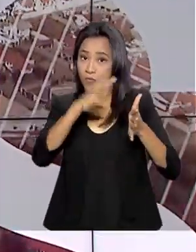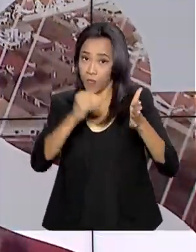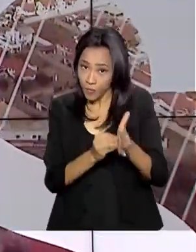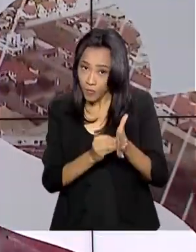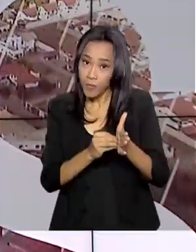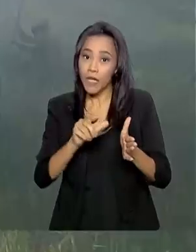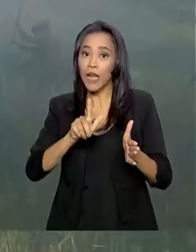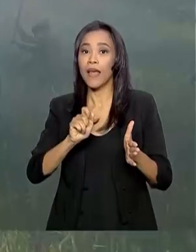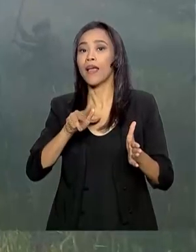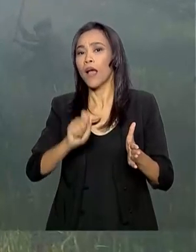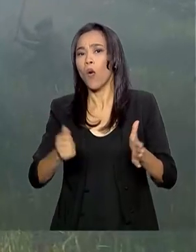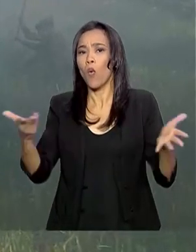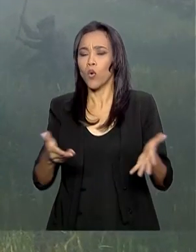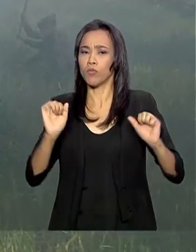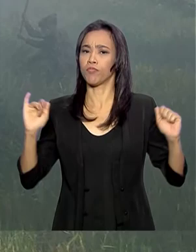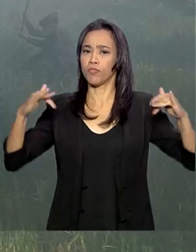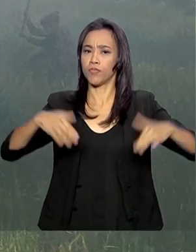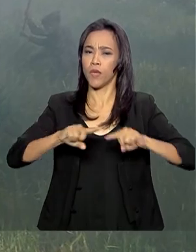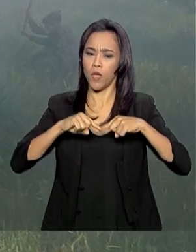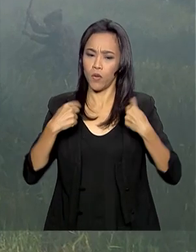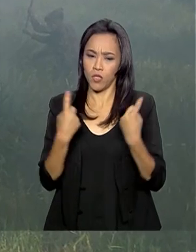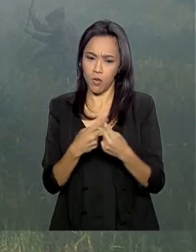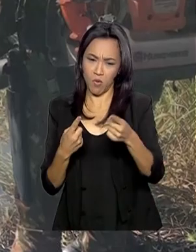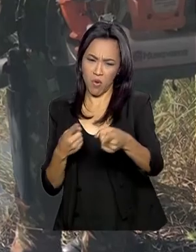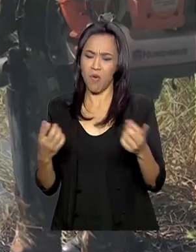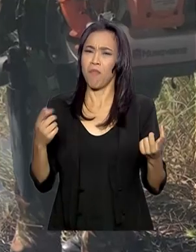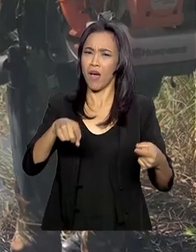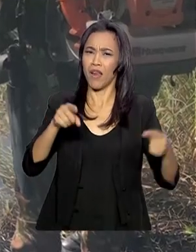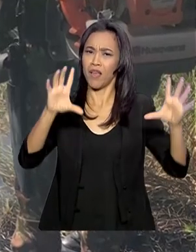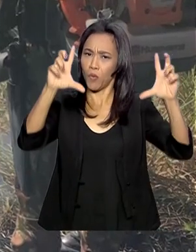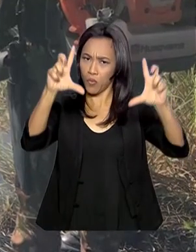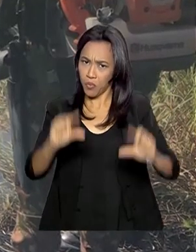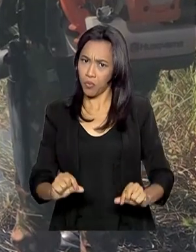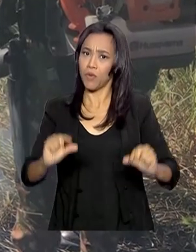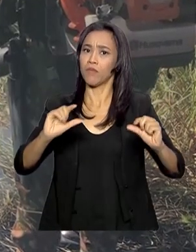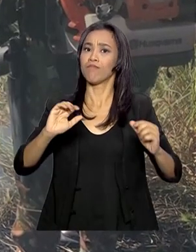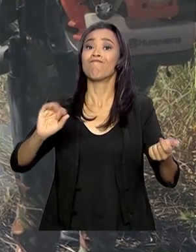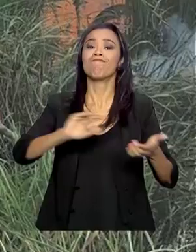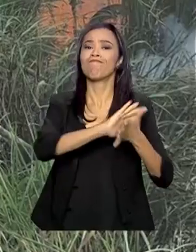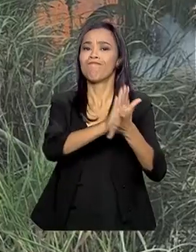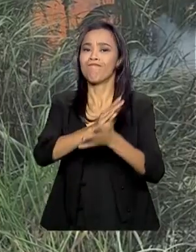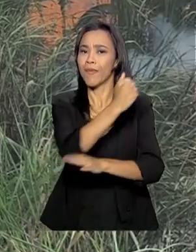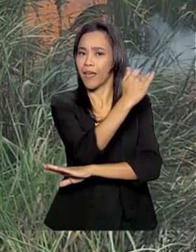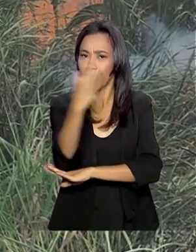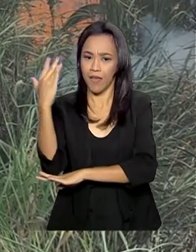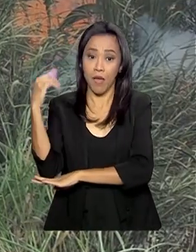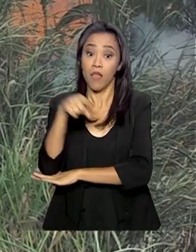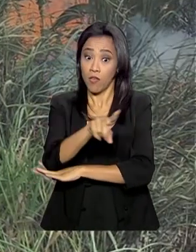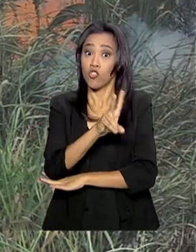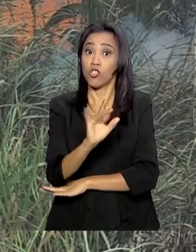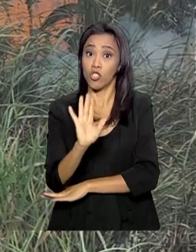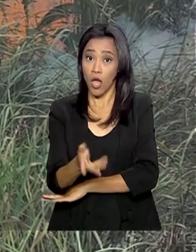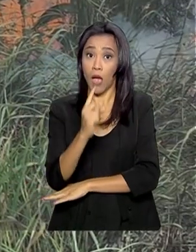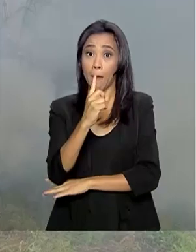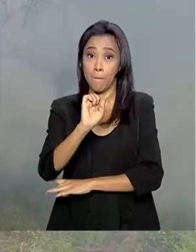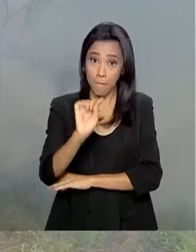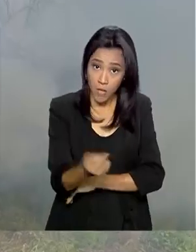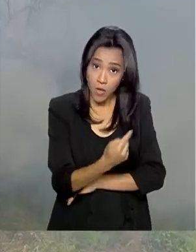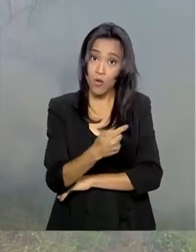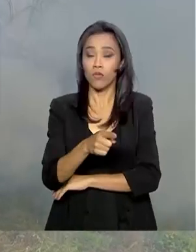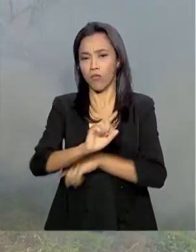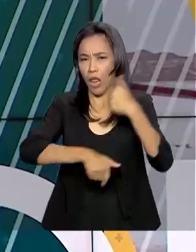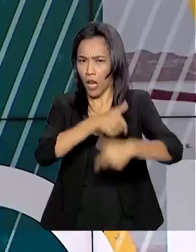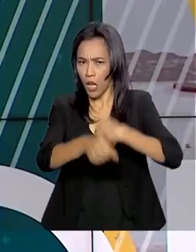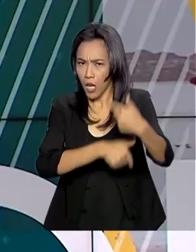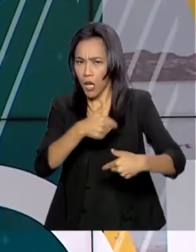o presidente Jair Bolsonaro para discutir o combate às queimadas. Mil homens das Forças Armadas já estão atuando nos nove estados da